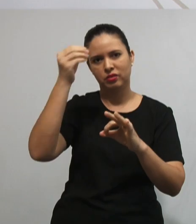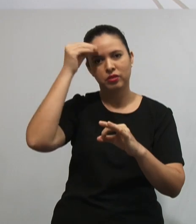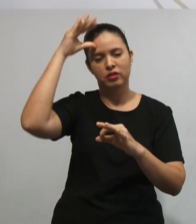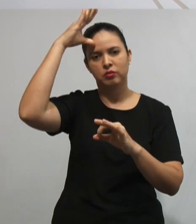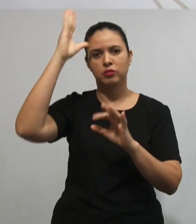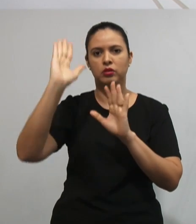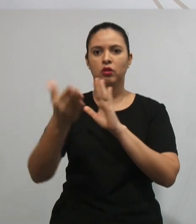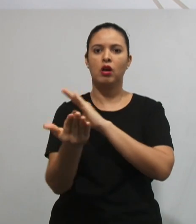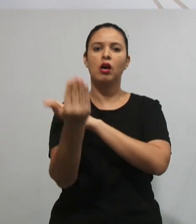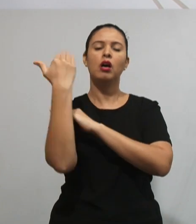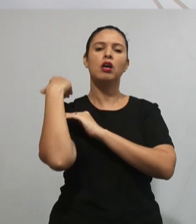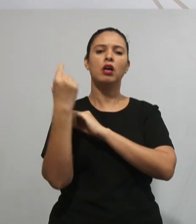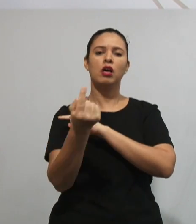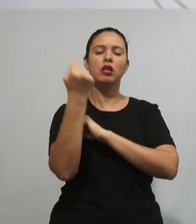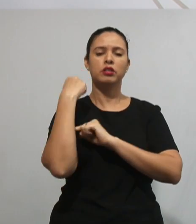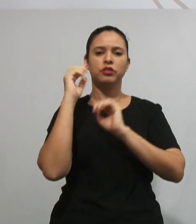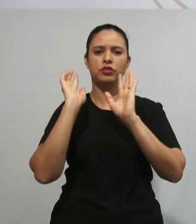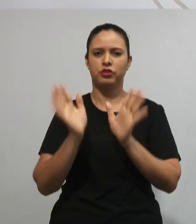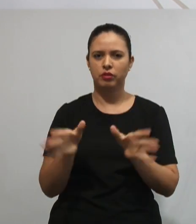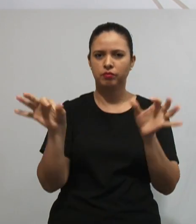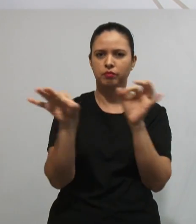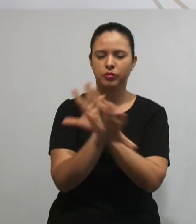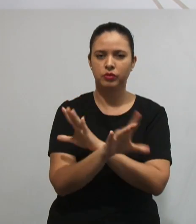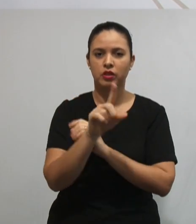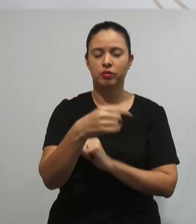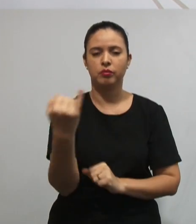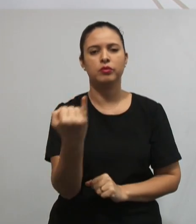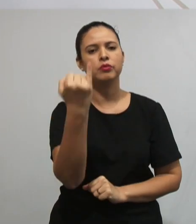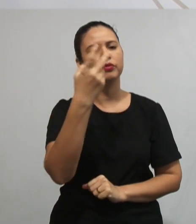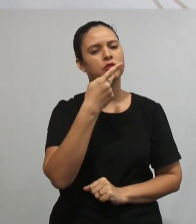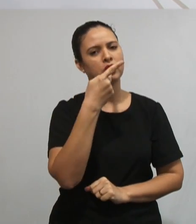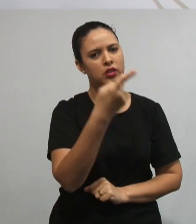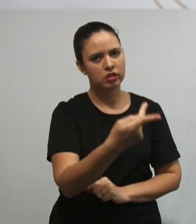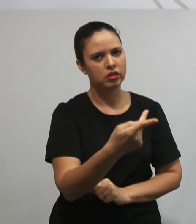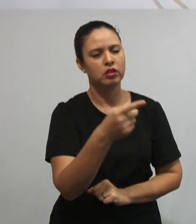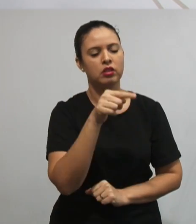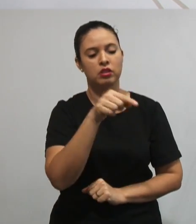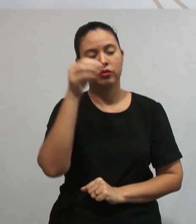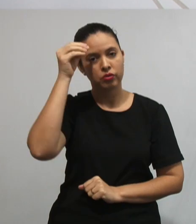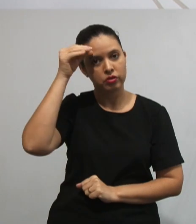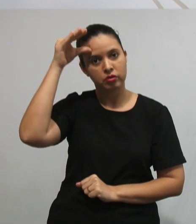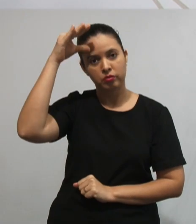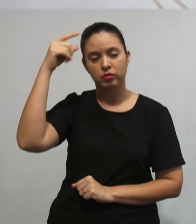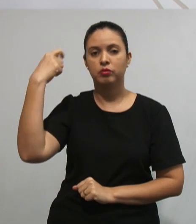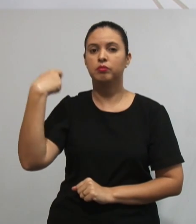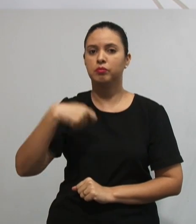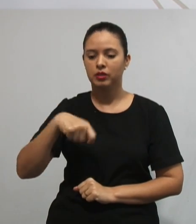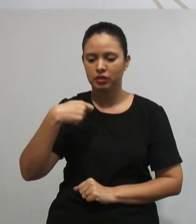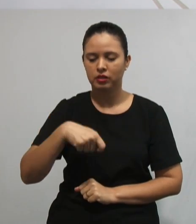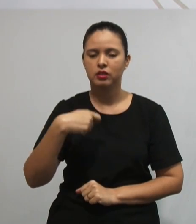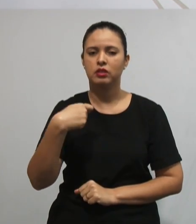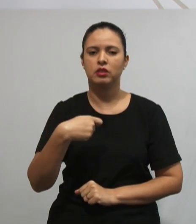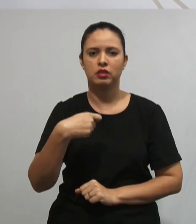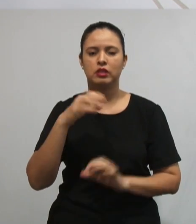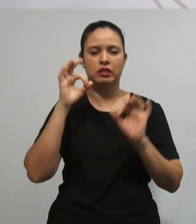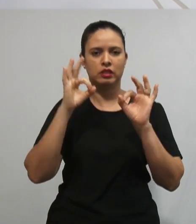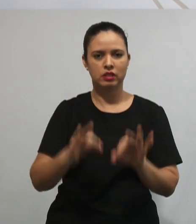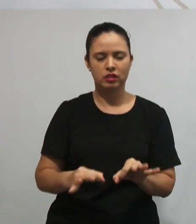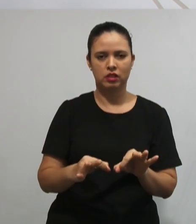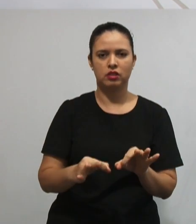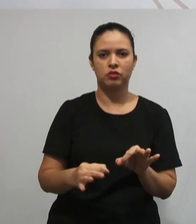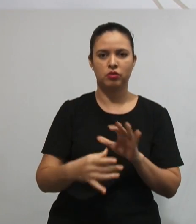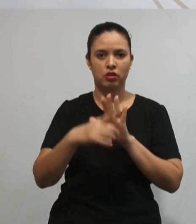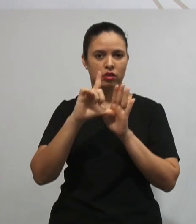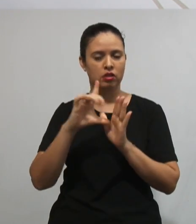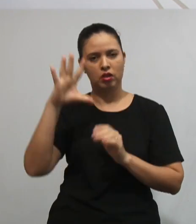que já foi construído. E é importante dizer que esse conhecimento, ele tem que de fato ter sido, né, construído, ter sido